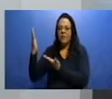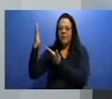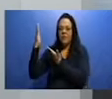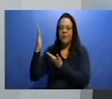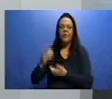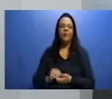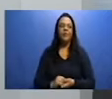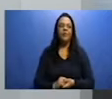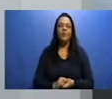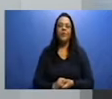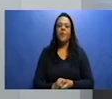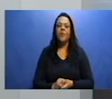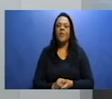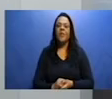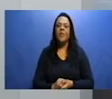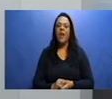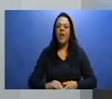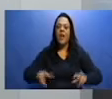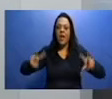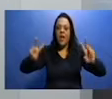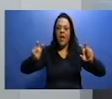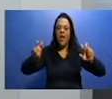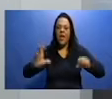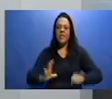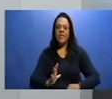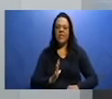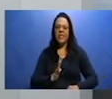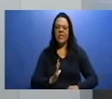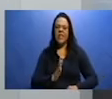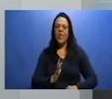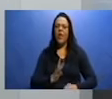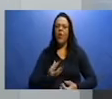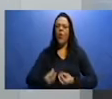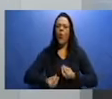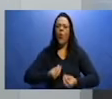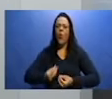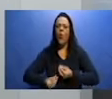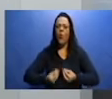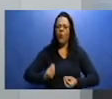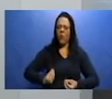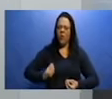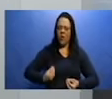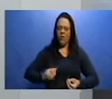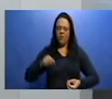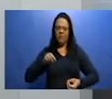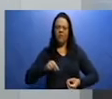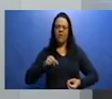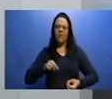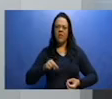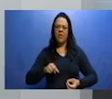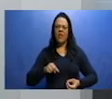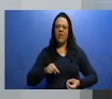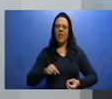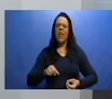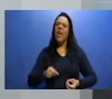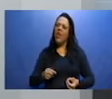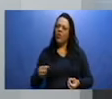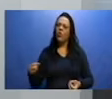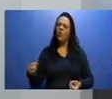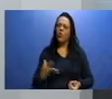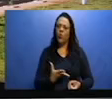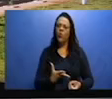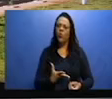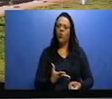Então nós vamos falar aí da cidade. A vida urbana, como nós conhecemos hoje, é algo recente. As cidades,